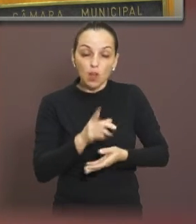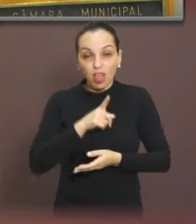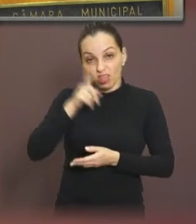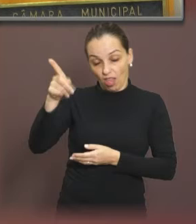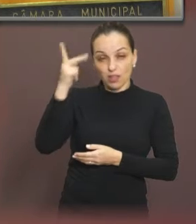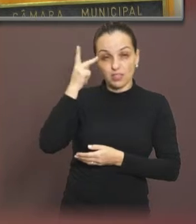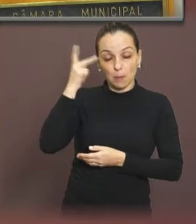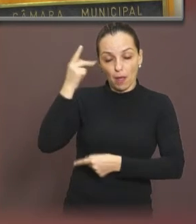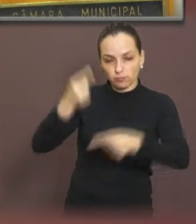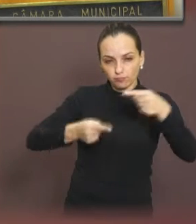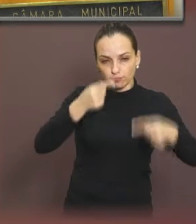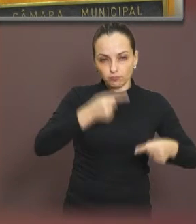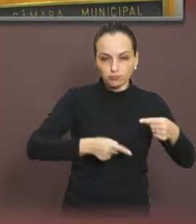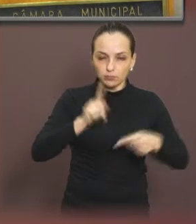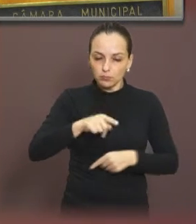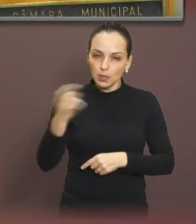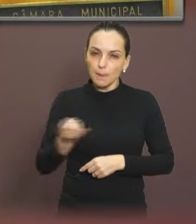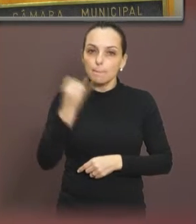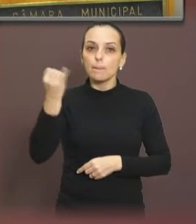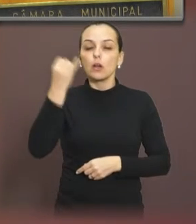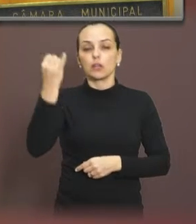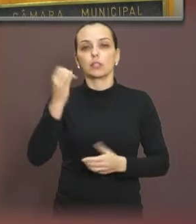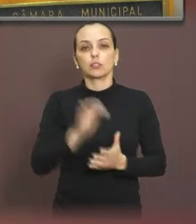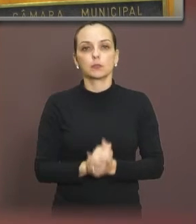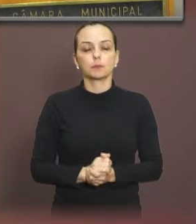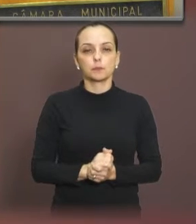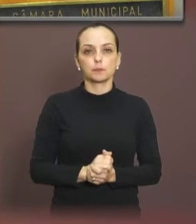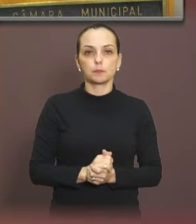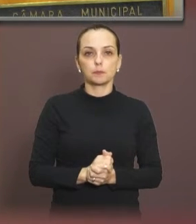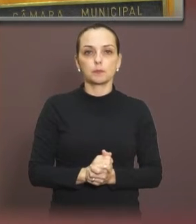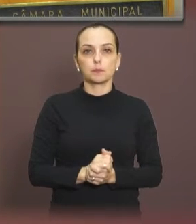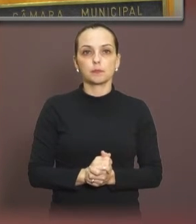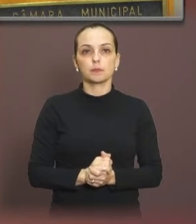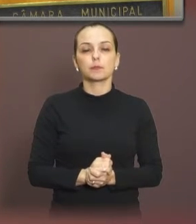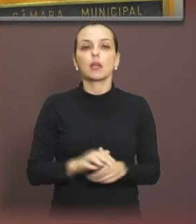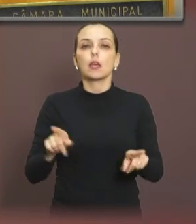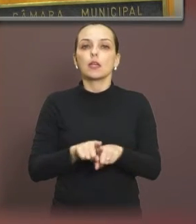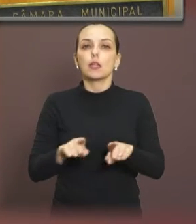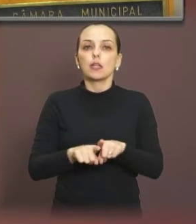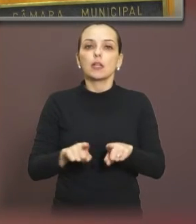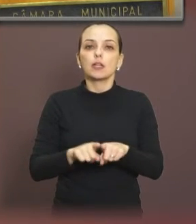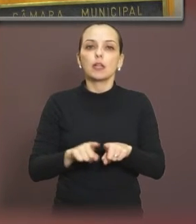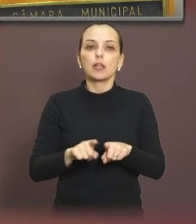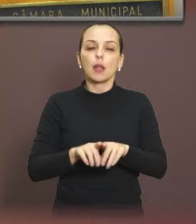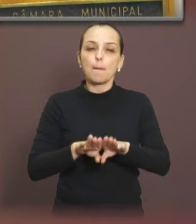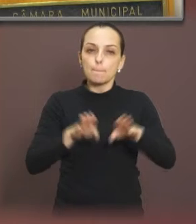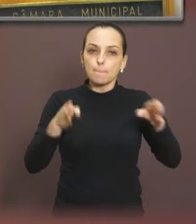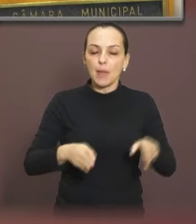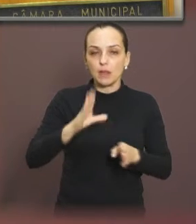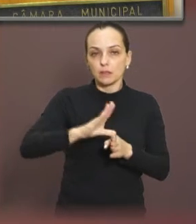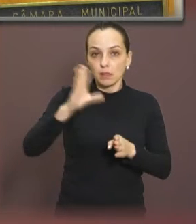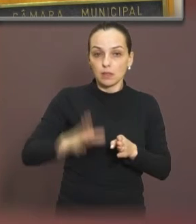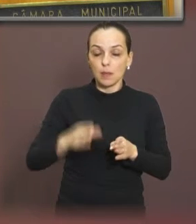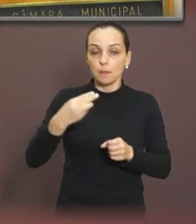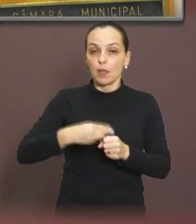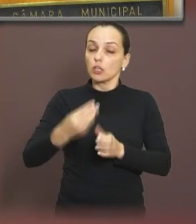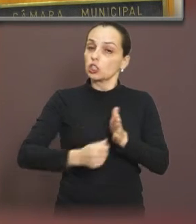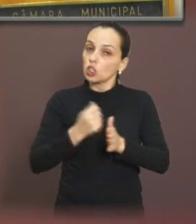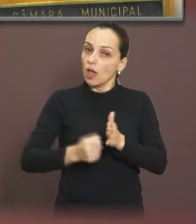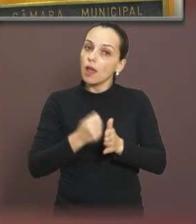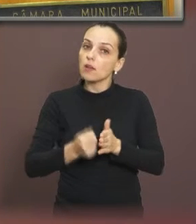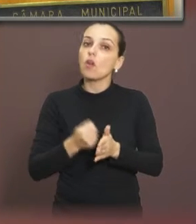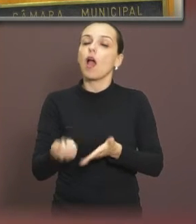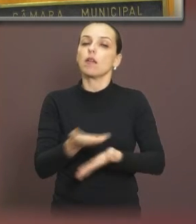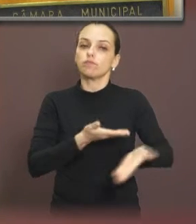discutindo essa questão foi importante para nós. Próximo slide, por favor. Também tivemos a mesa de vivências na Câmara Municipal de Araraquara.